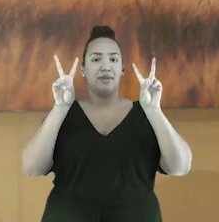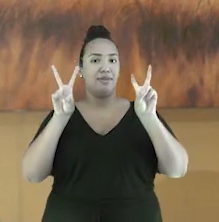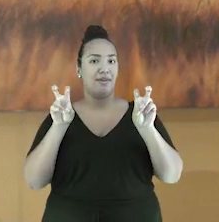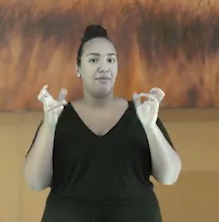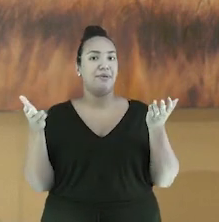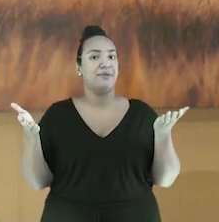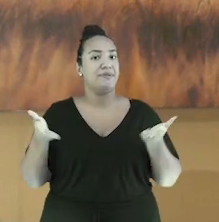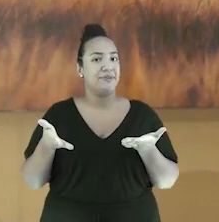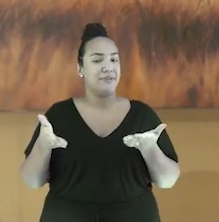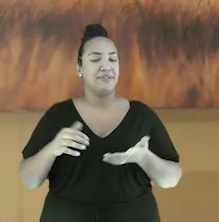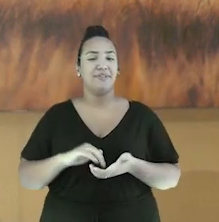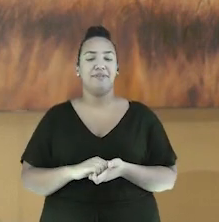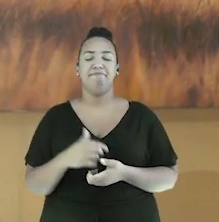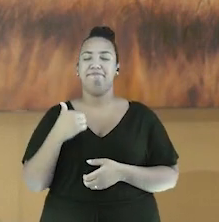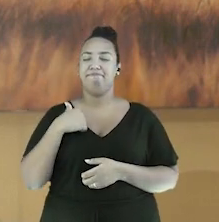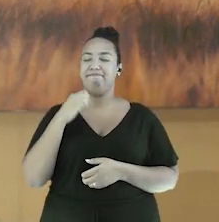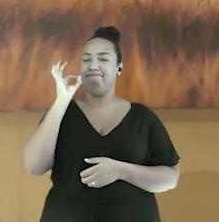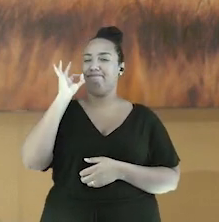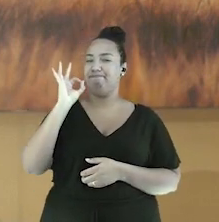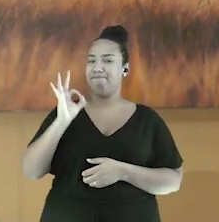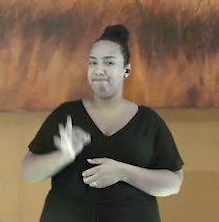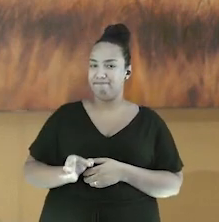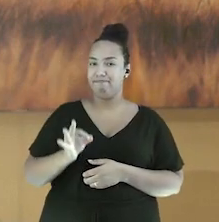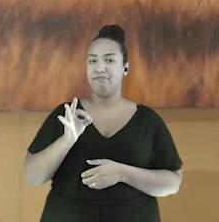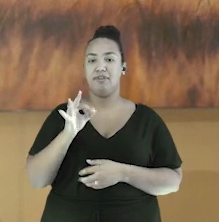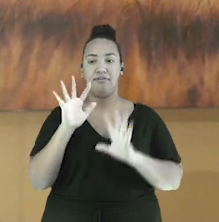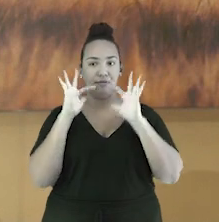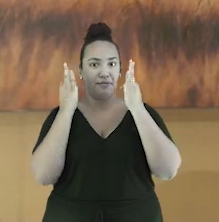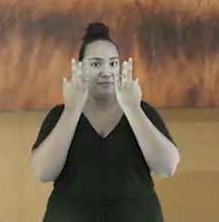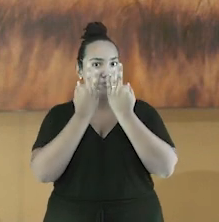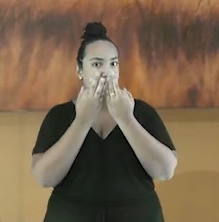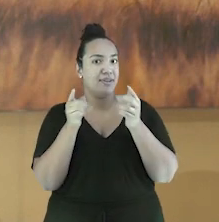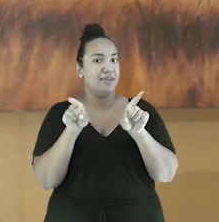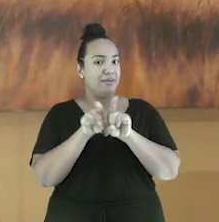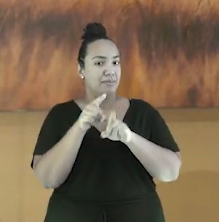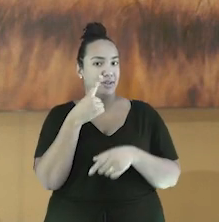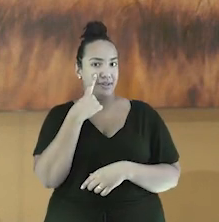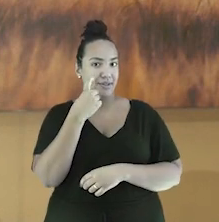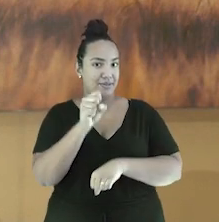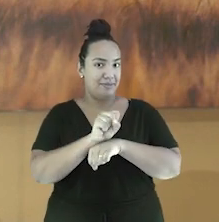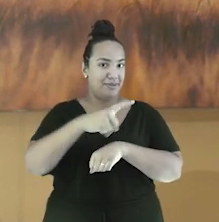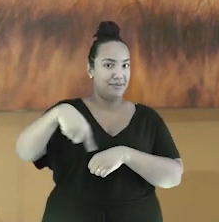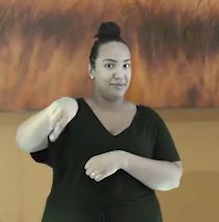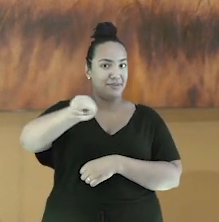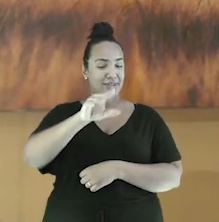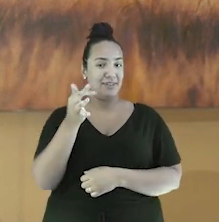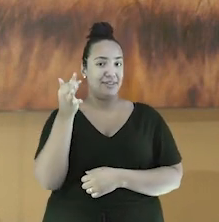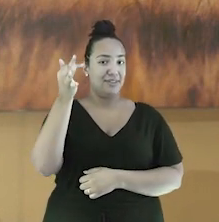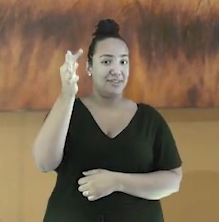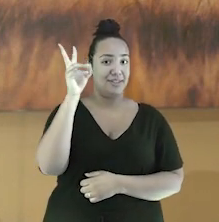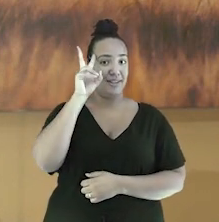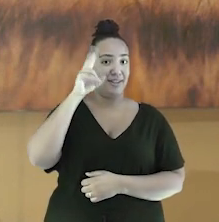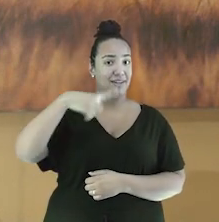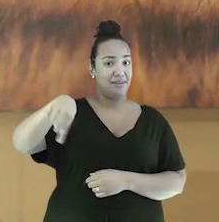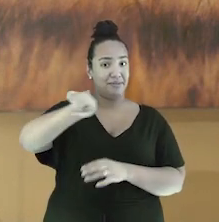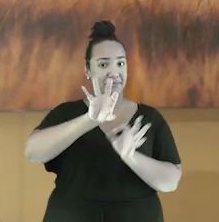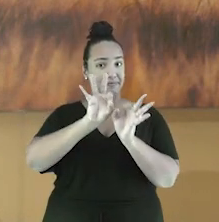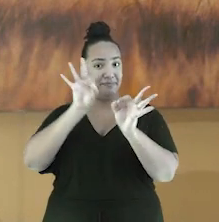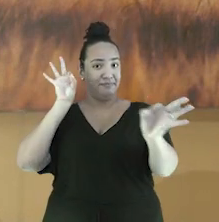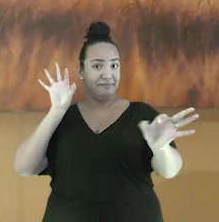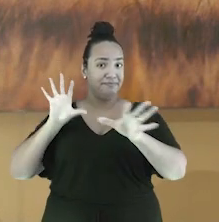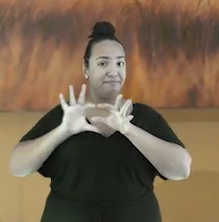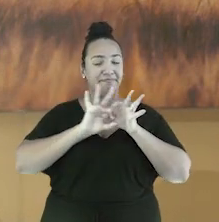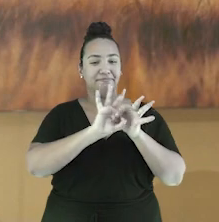tratamos hoje? Eu tenho certeza que eles podem se interessar também. Aguardo vocês no próximo e não se esqueçam.